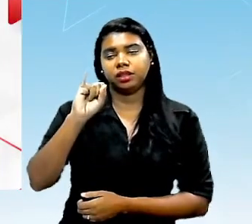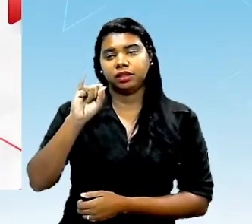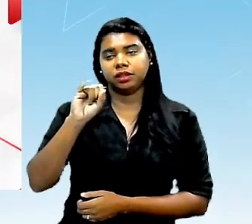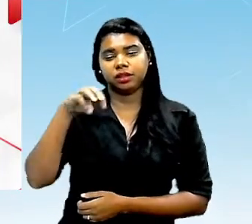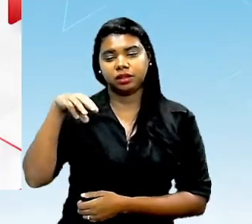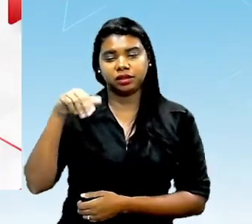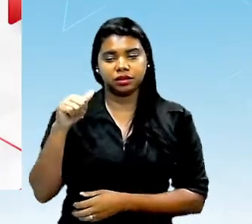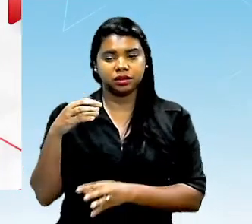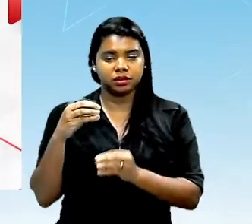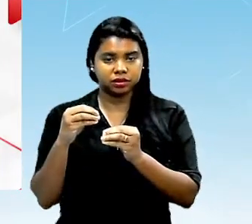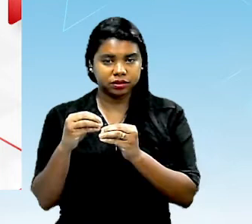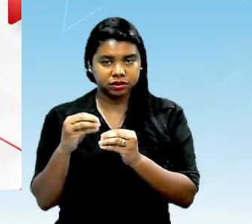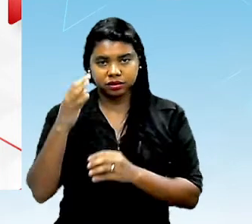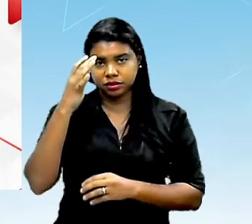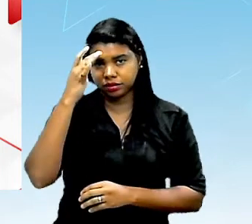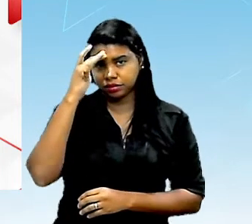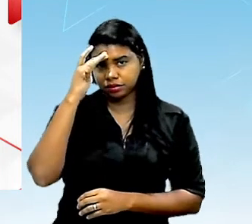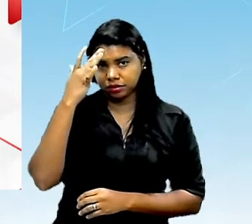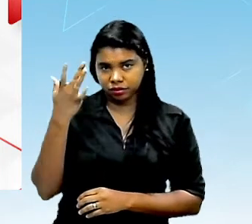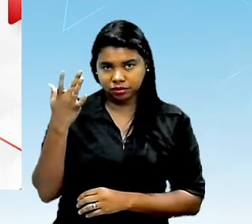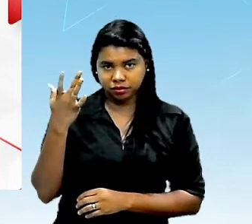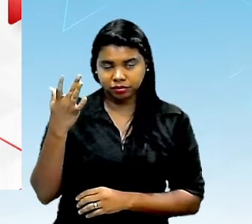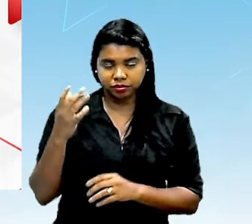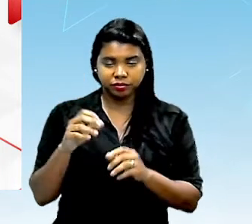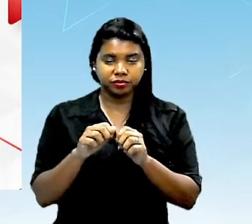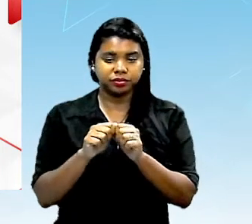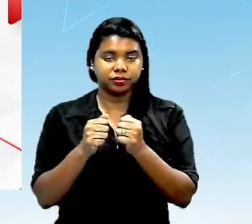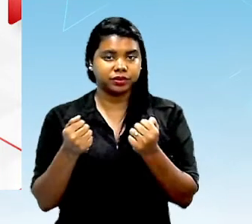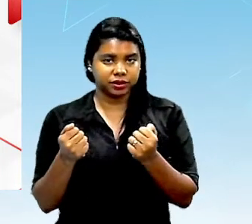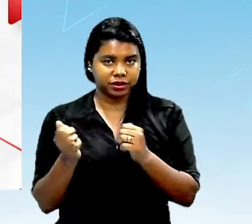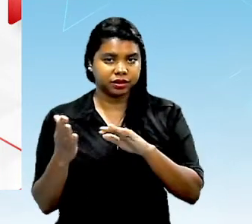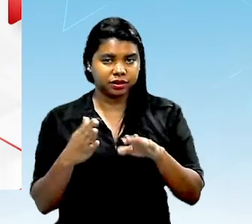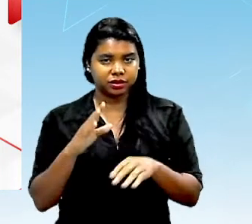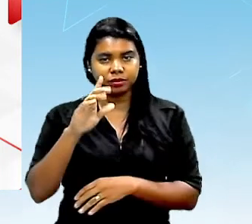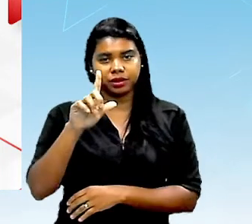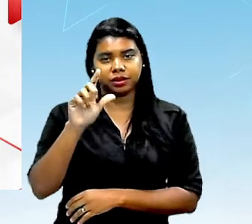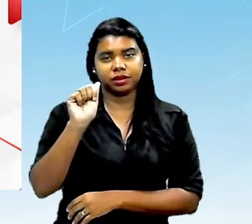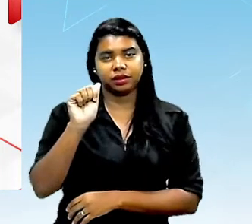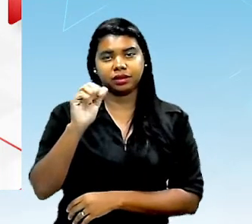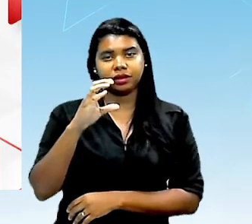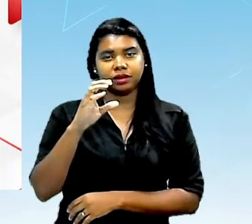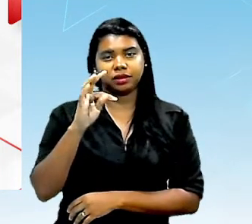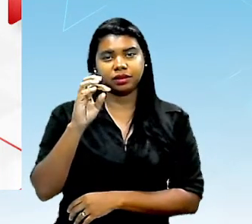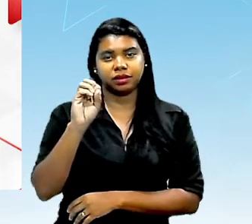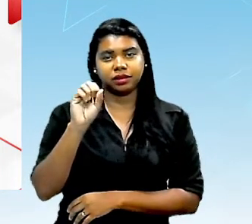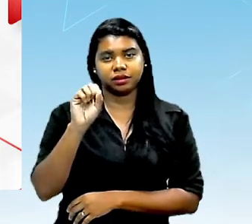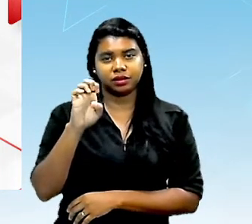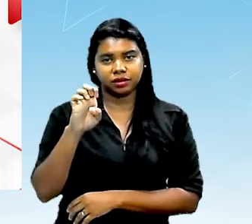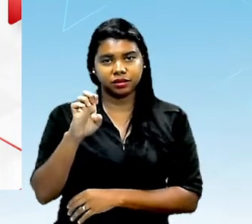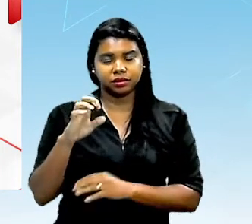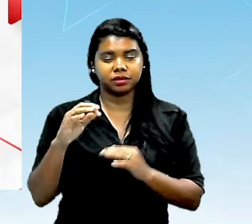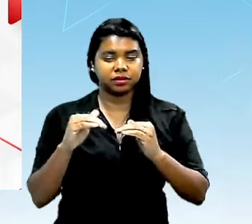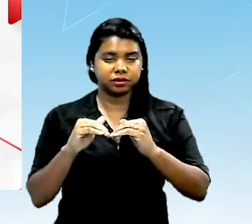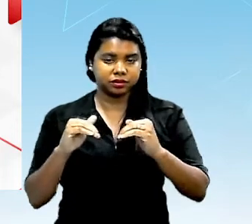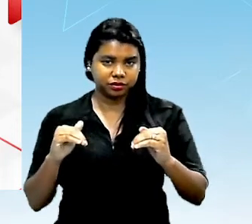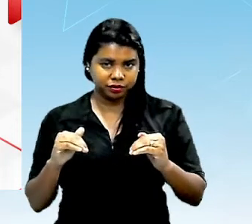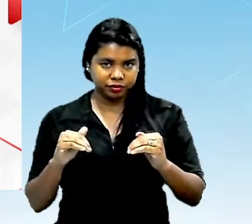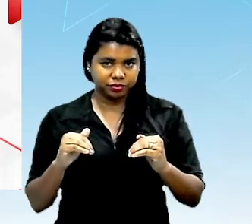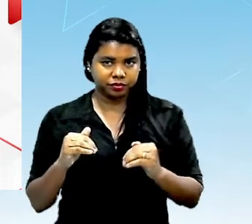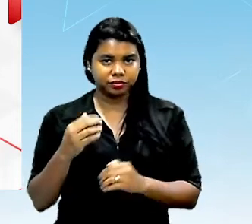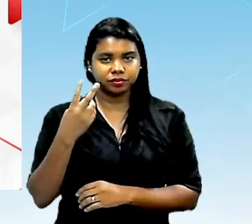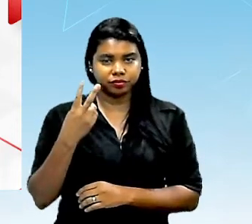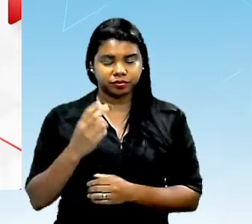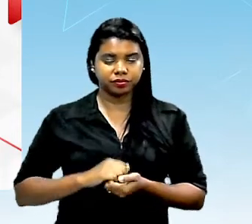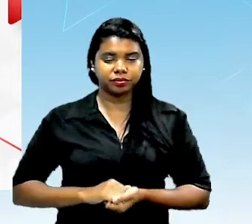substância que vai facilitar a quebra dessa lactose transformando ela ou separando ela nos seus dois